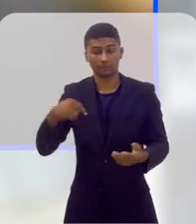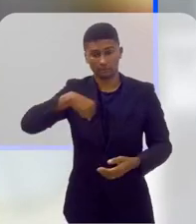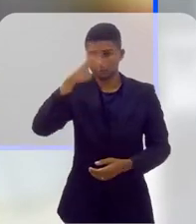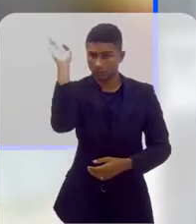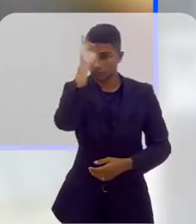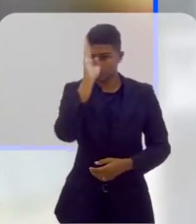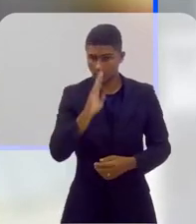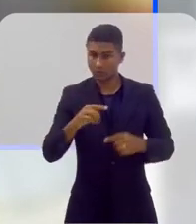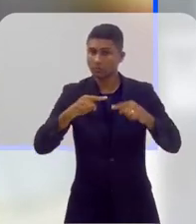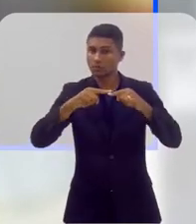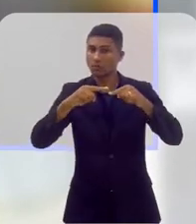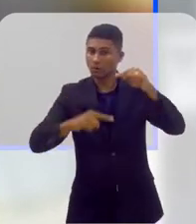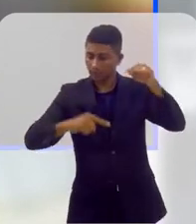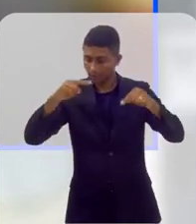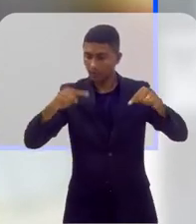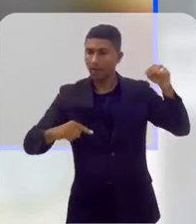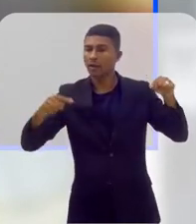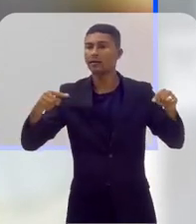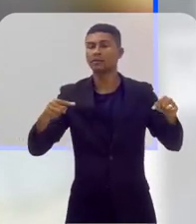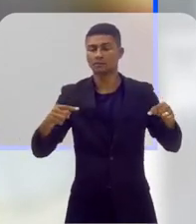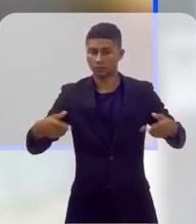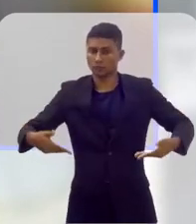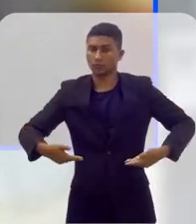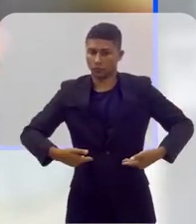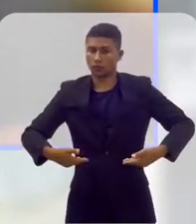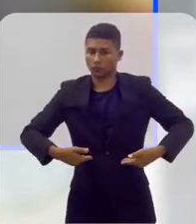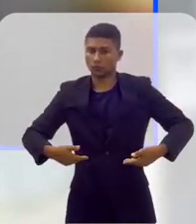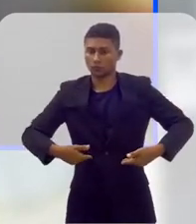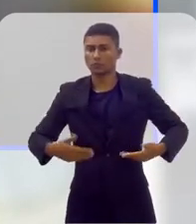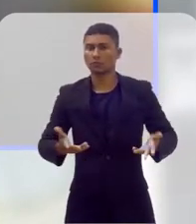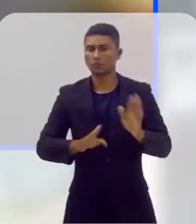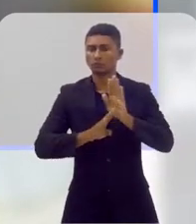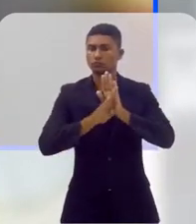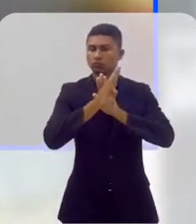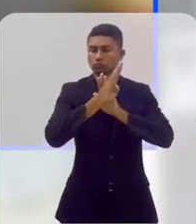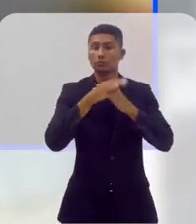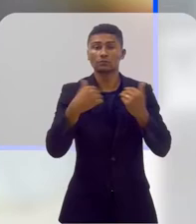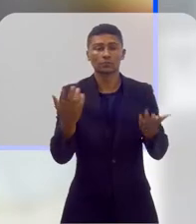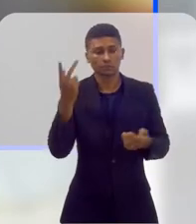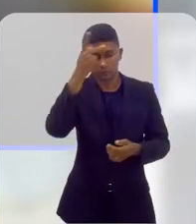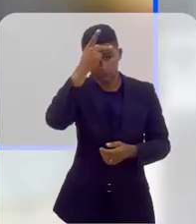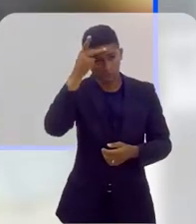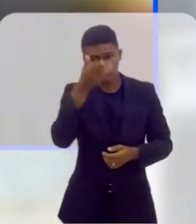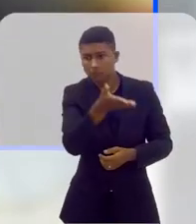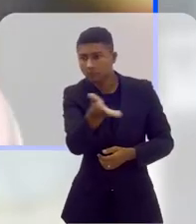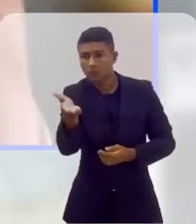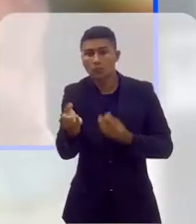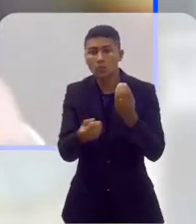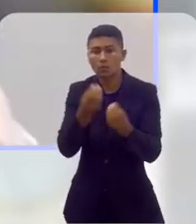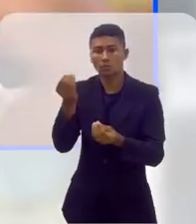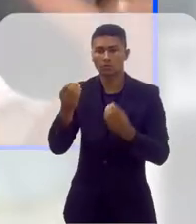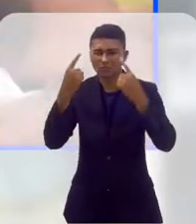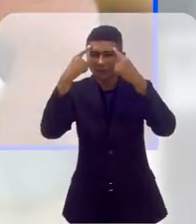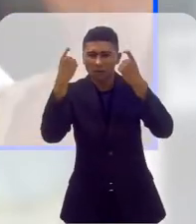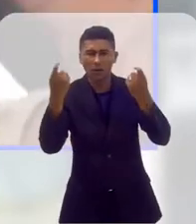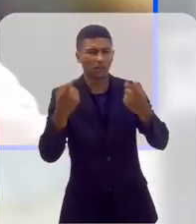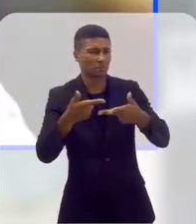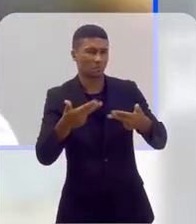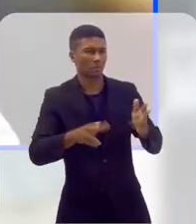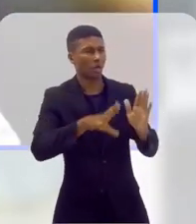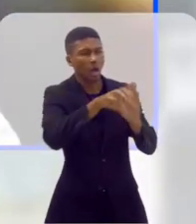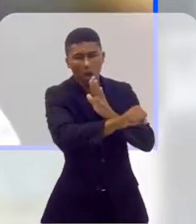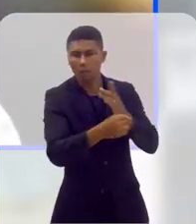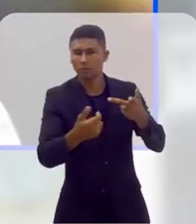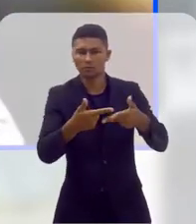no país, uma situação de fome em que as pessoas, de alguma maneira, acabam se valendo de meios violentos, furtos